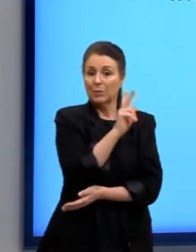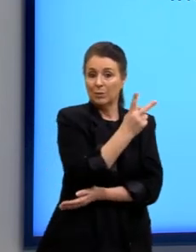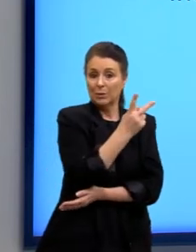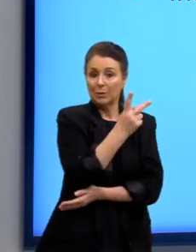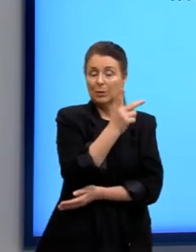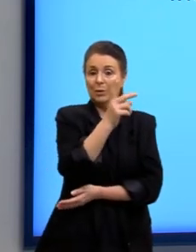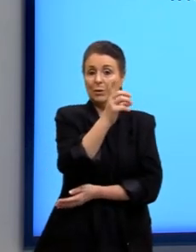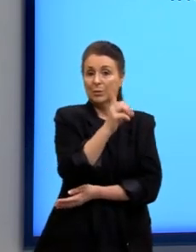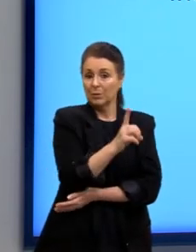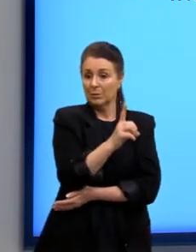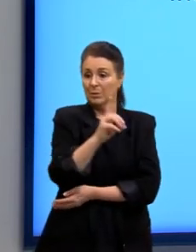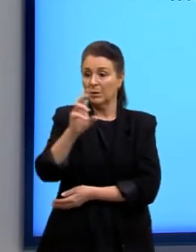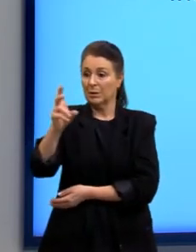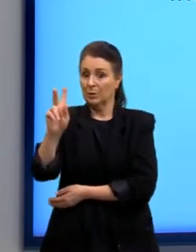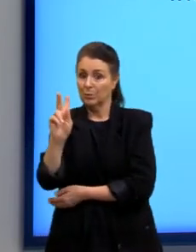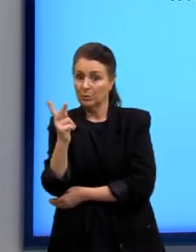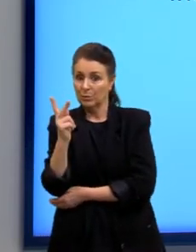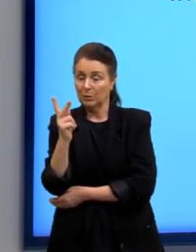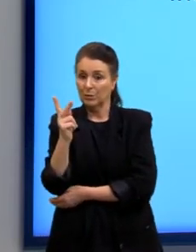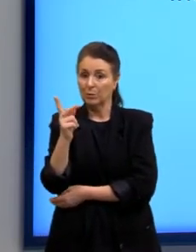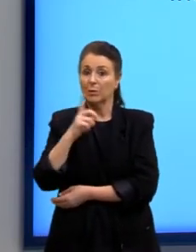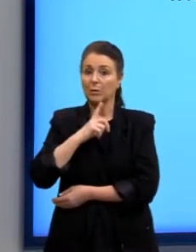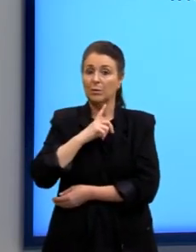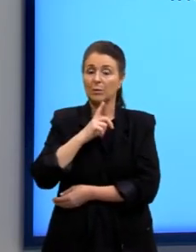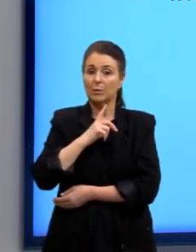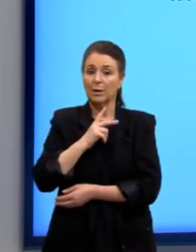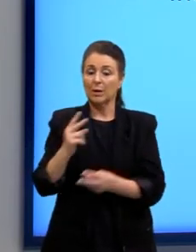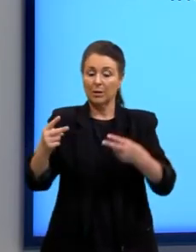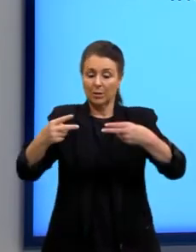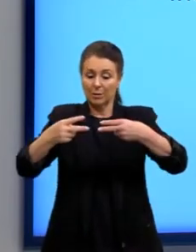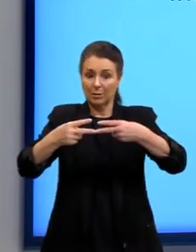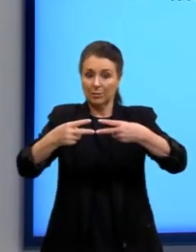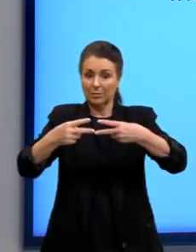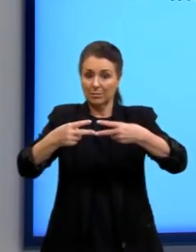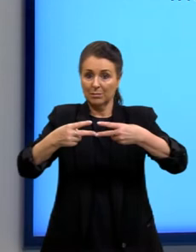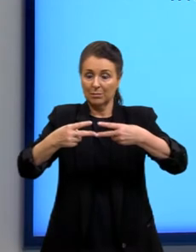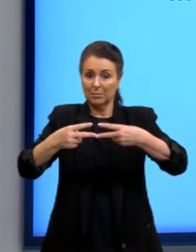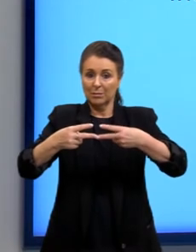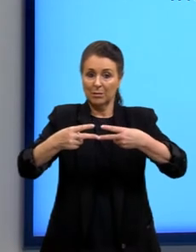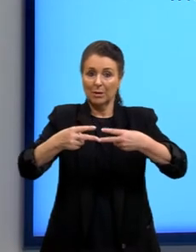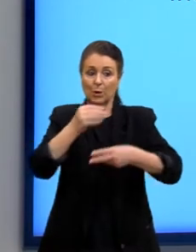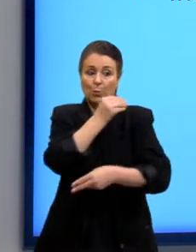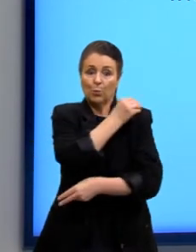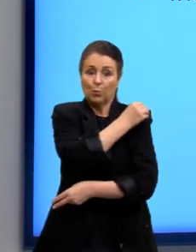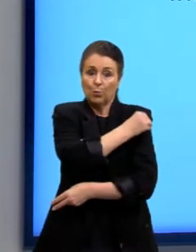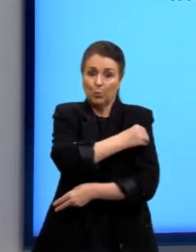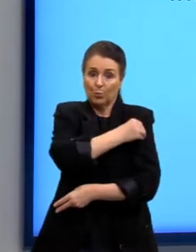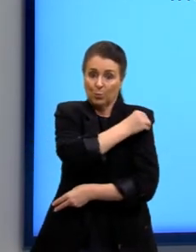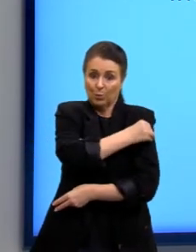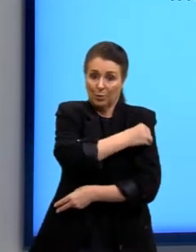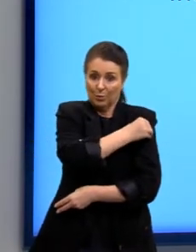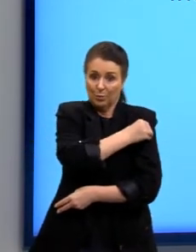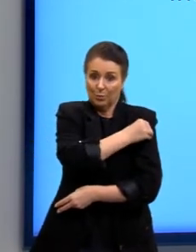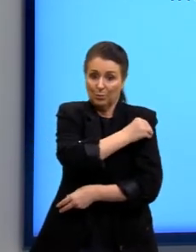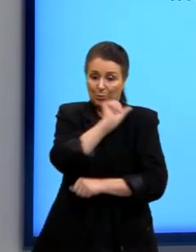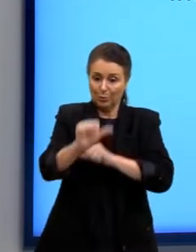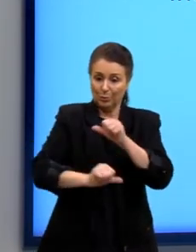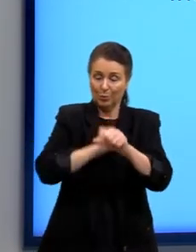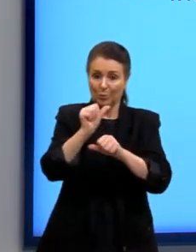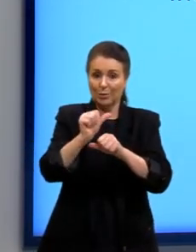formando a molécula da água, a gente vai ter a formação da dupla ligação. Então, eu saio de um álcool e formo um alceno.